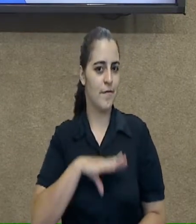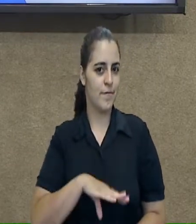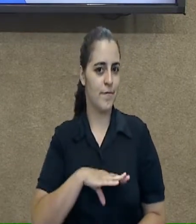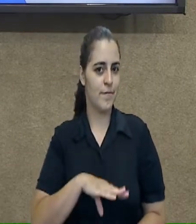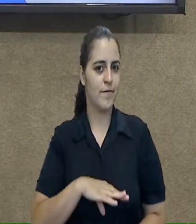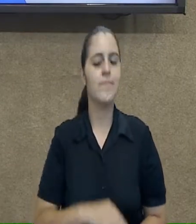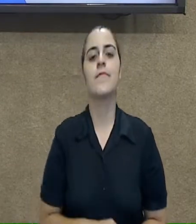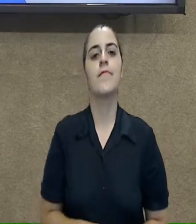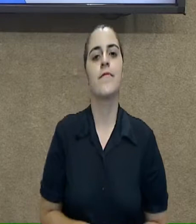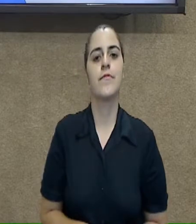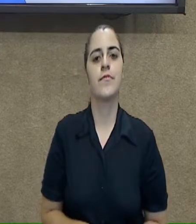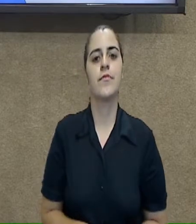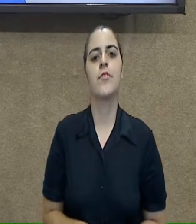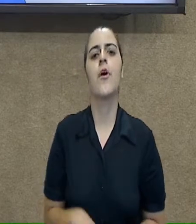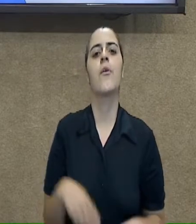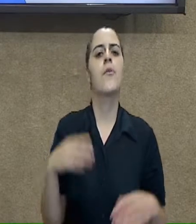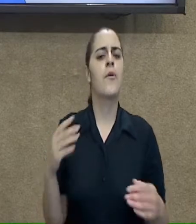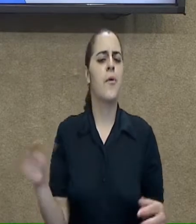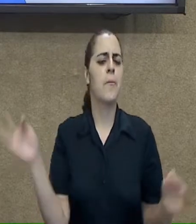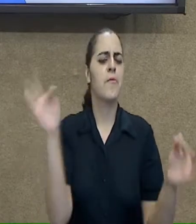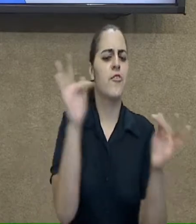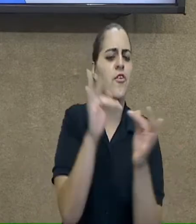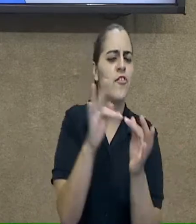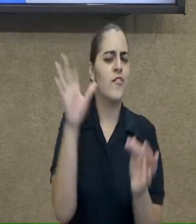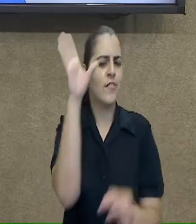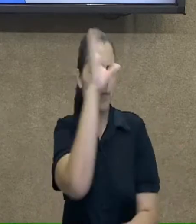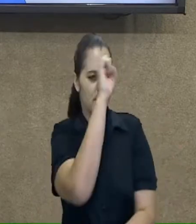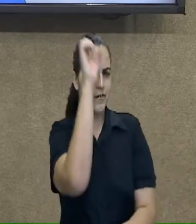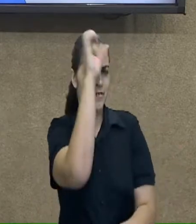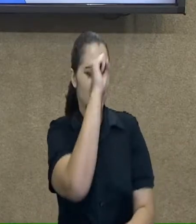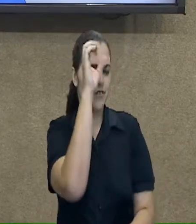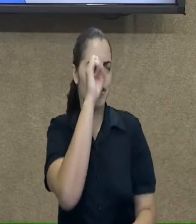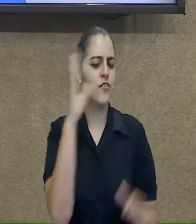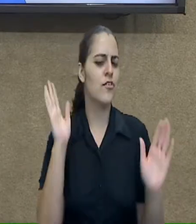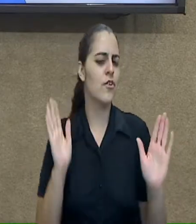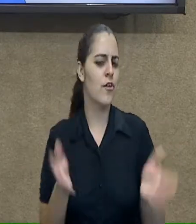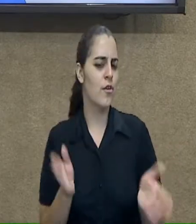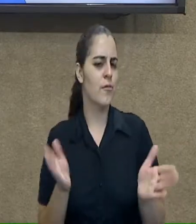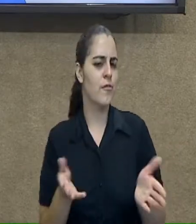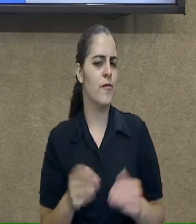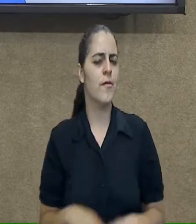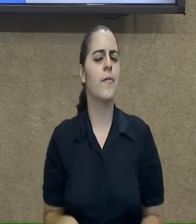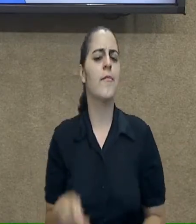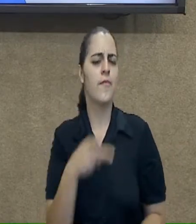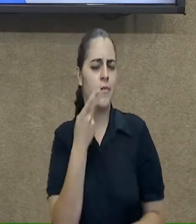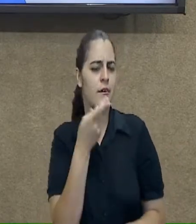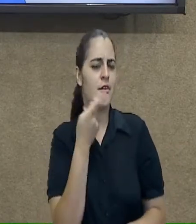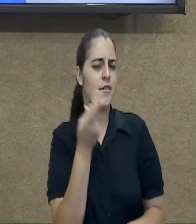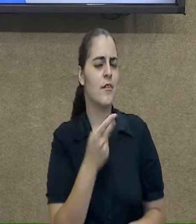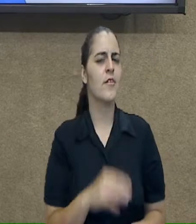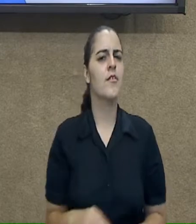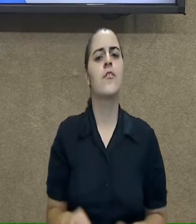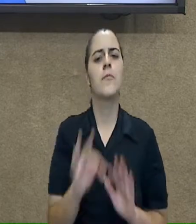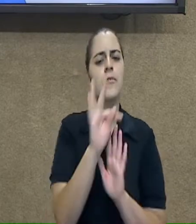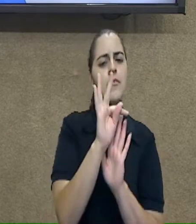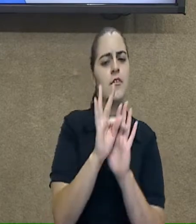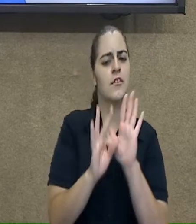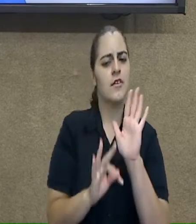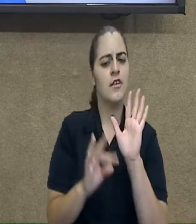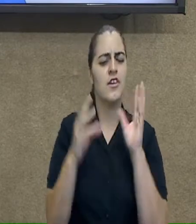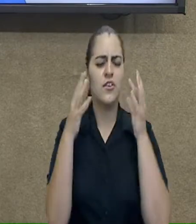portuguesa. No objeto de conhecimento da aula 2 de hoje, falaremos sobre texto